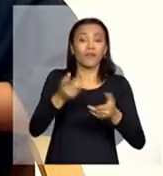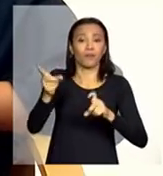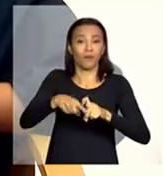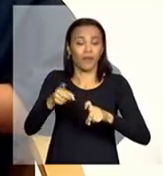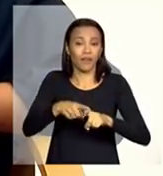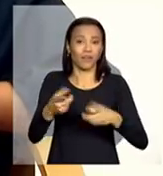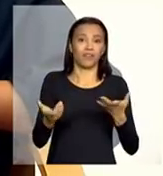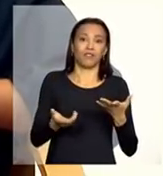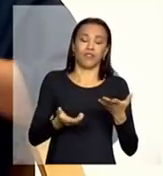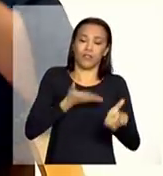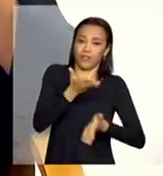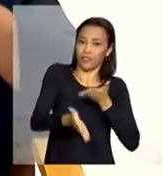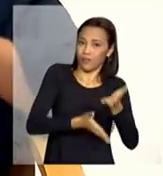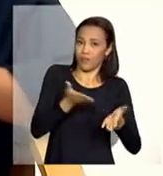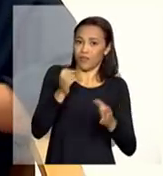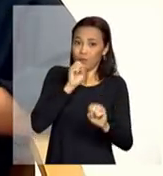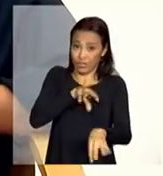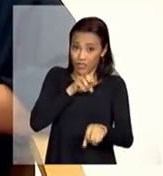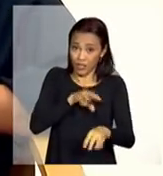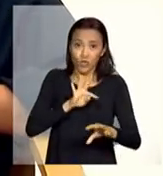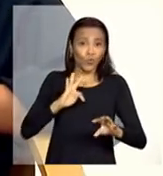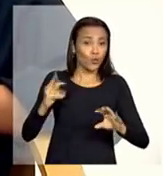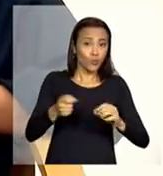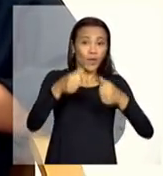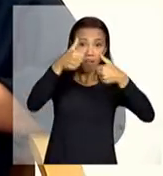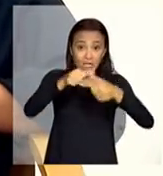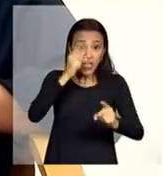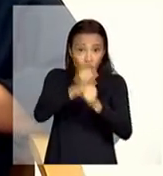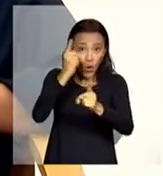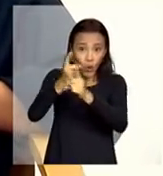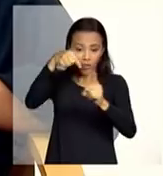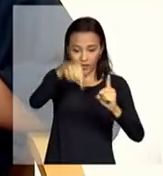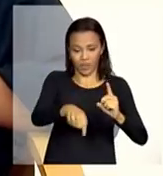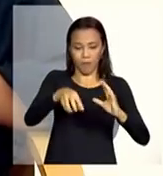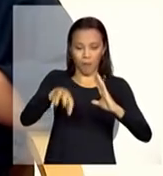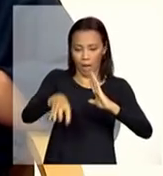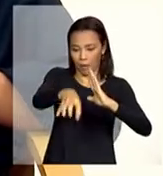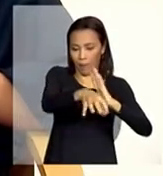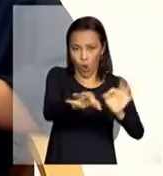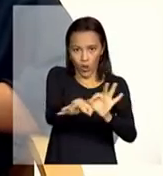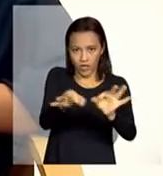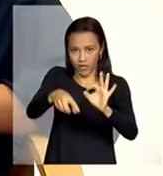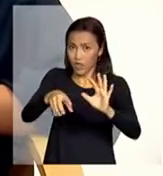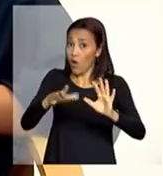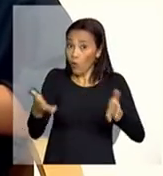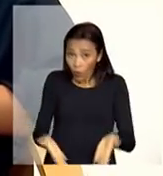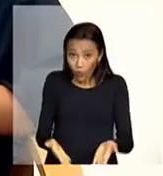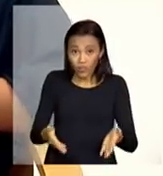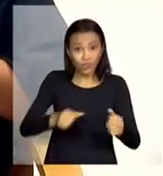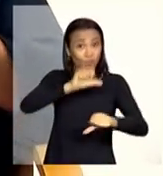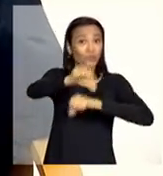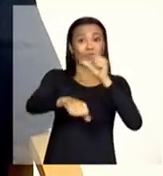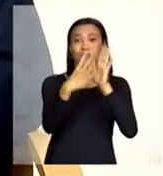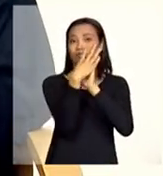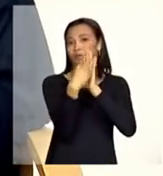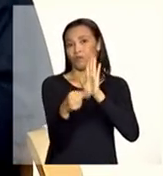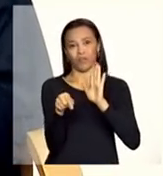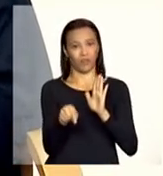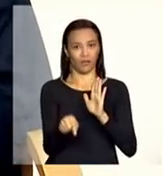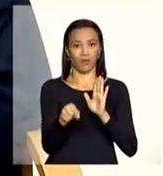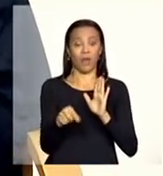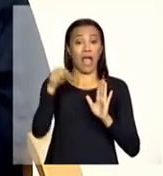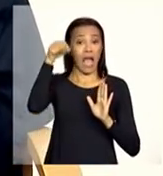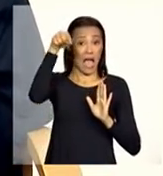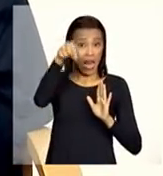atendimento de educação era tudo feito no mesmo espaço hoje nós estamos mudando totalmente essa lógica ali a